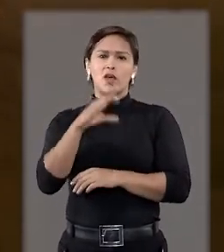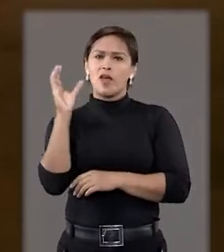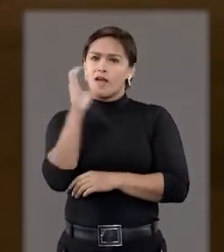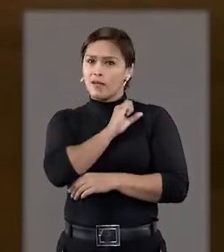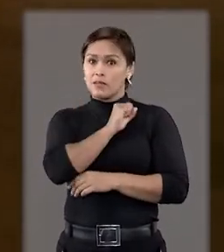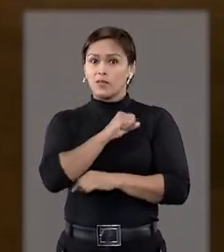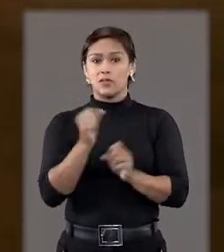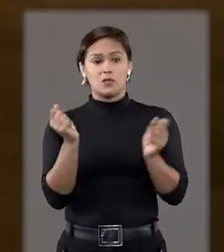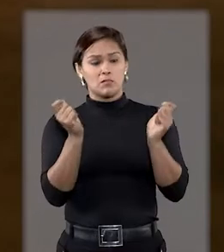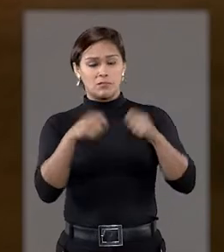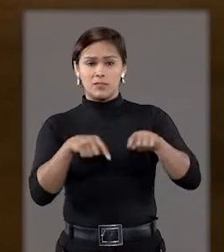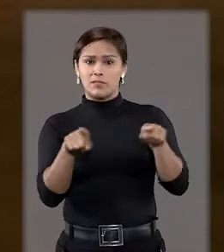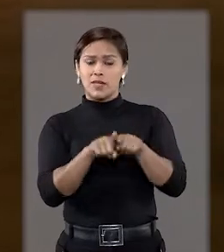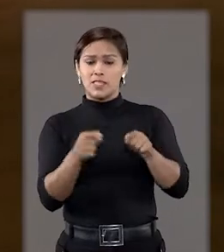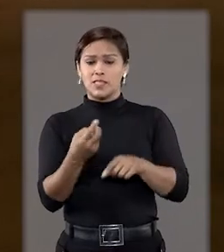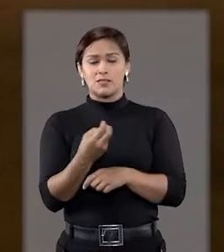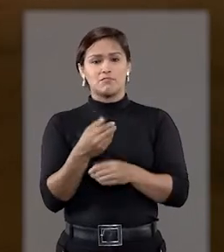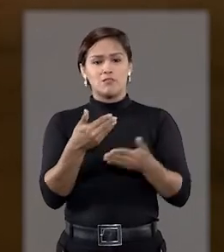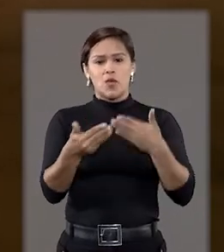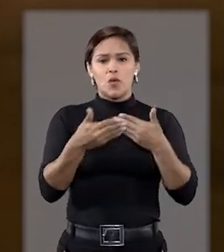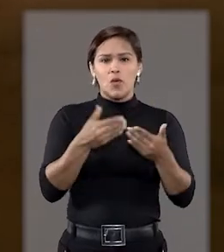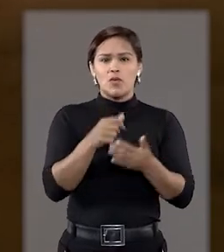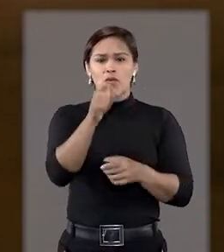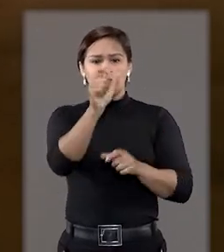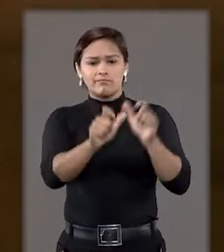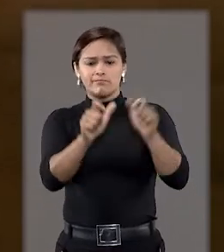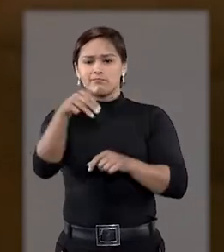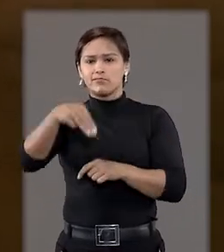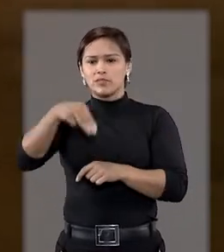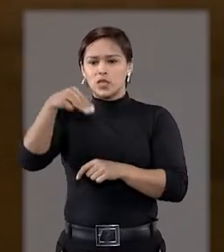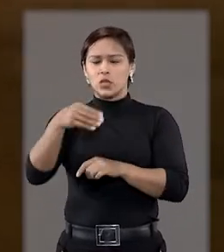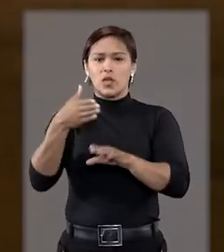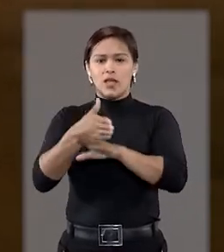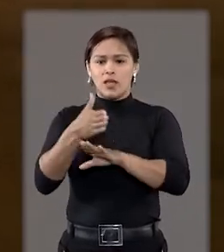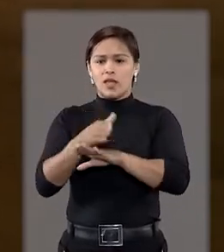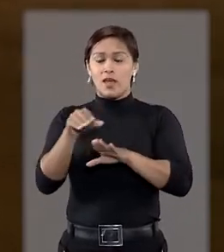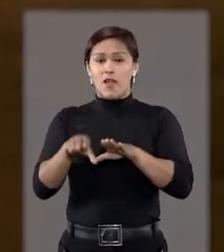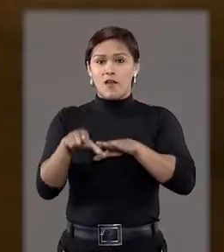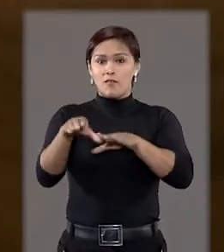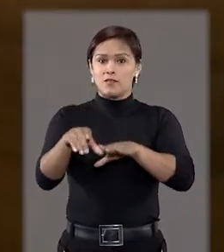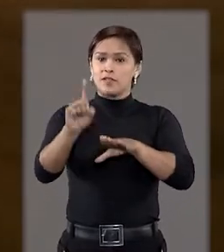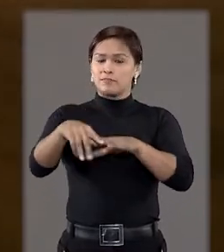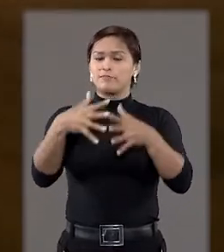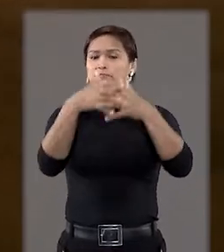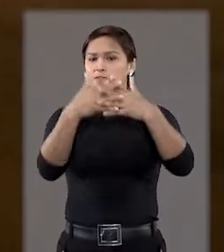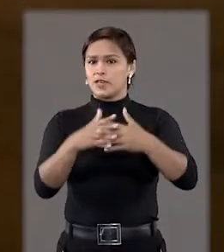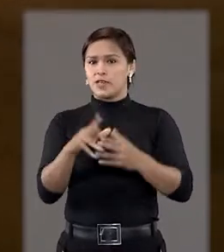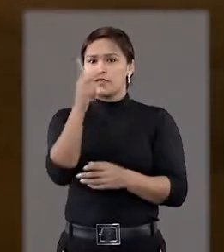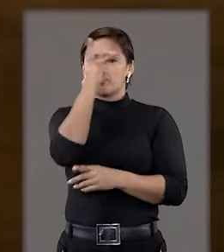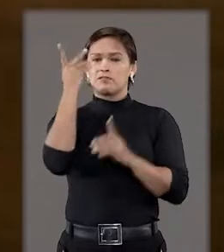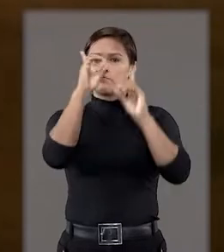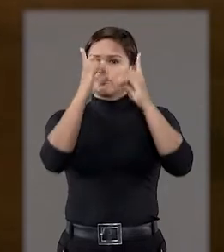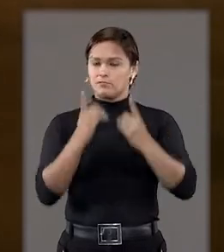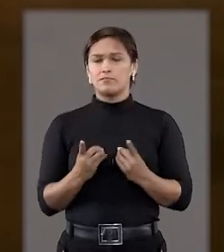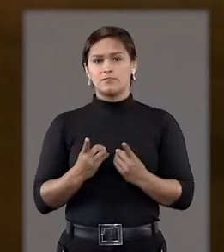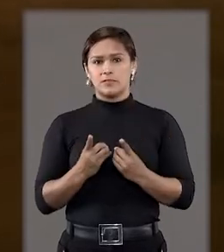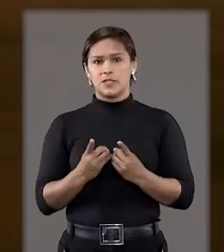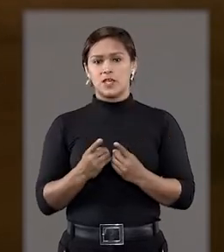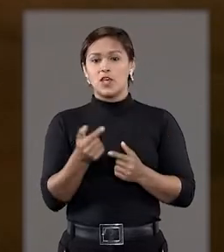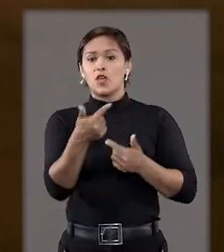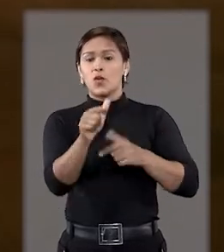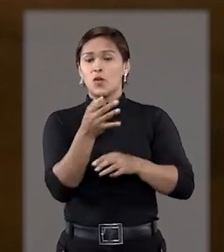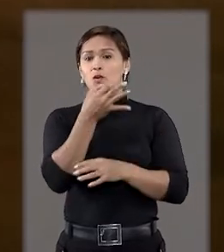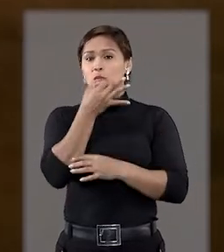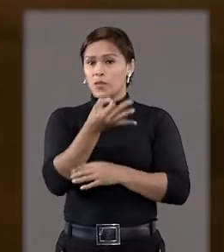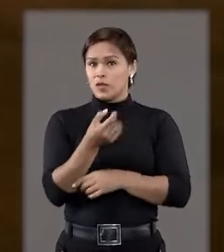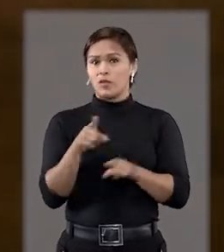ser por cinco minutinhos, que vai ser rápido, mas qualquer minuto que você estiver nessa vaga vai atrapalhar a pessoa com deficiência.